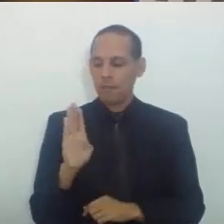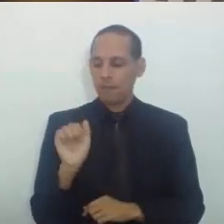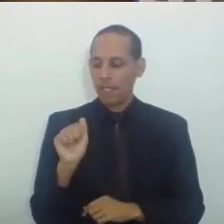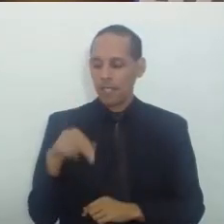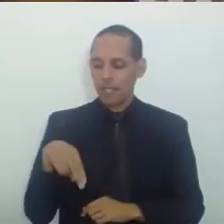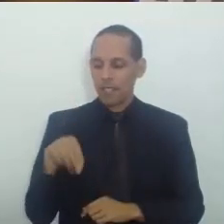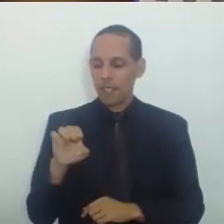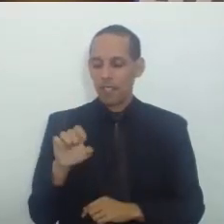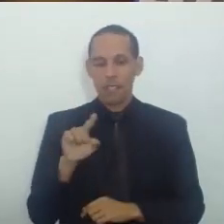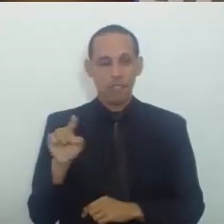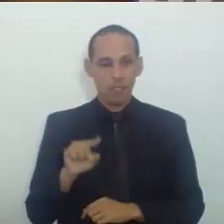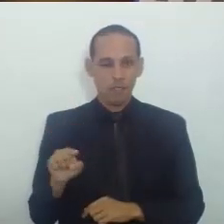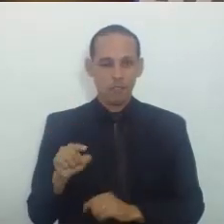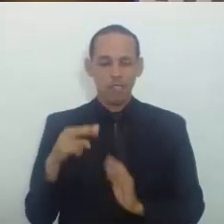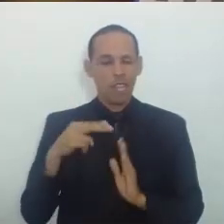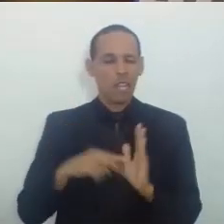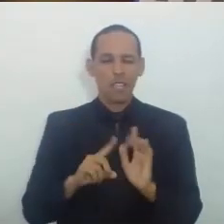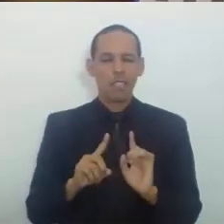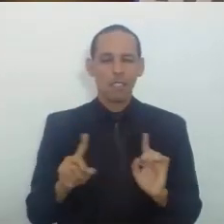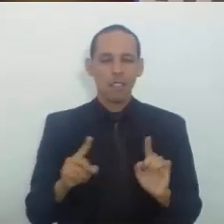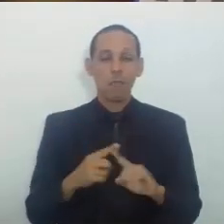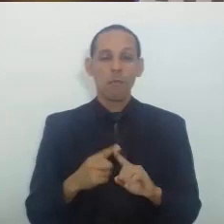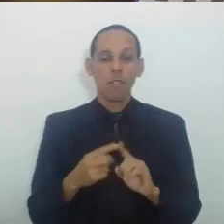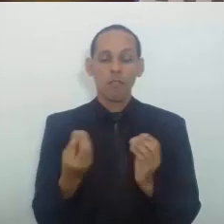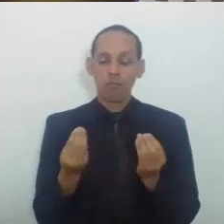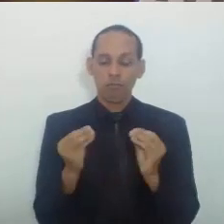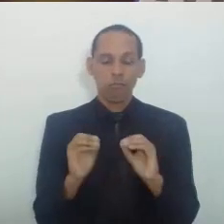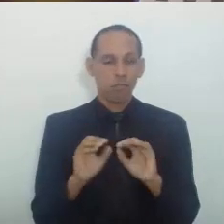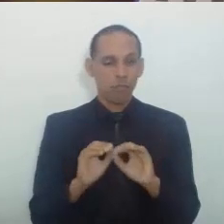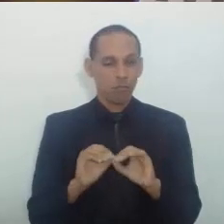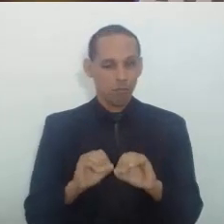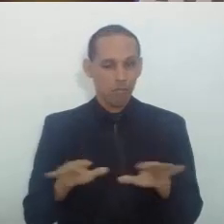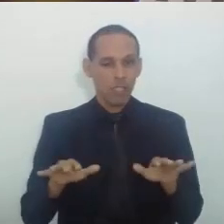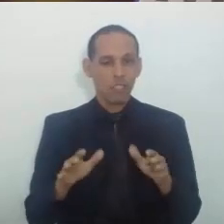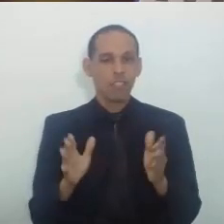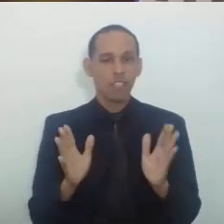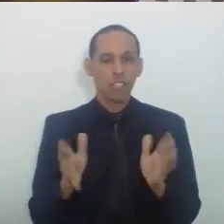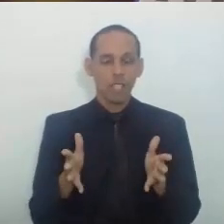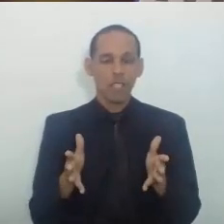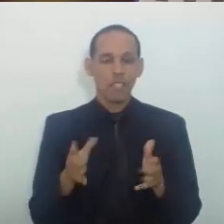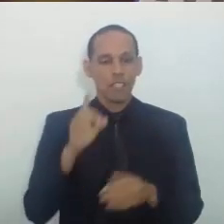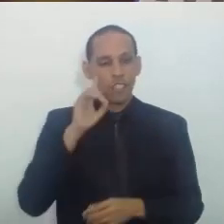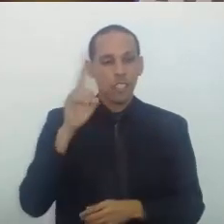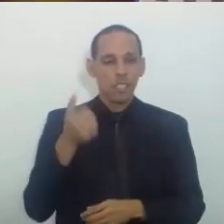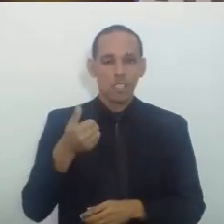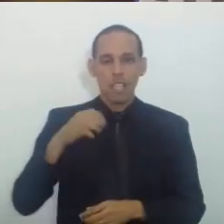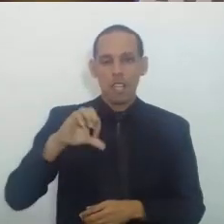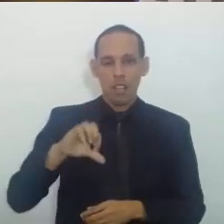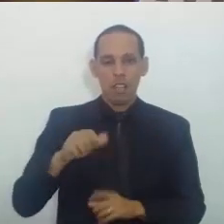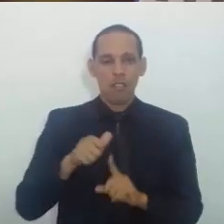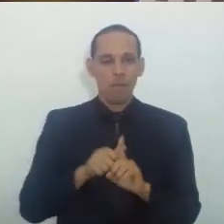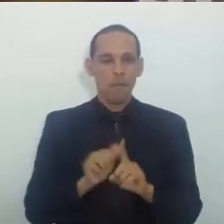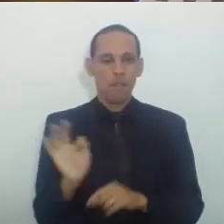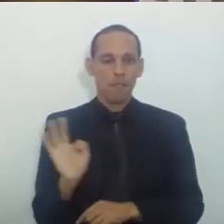Peço permissão Para não ler Que está disponibilizado Datado 19 de fevereiro Do corrente ano